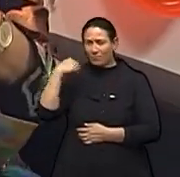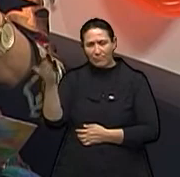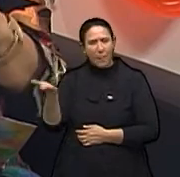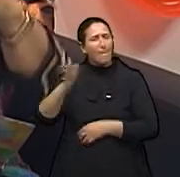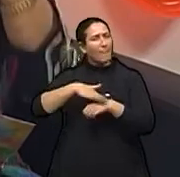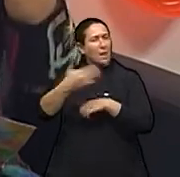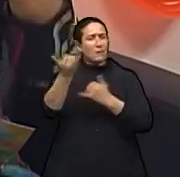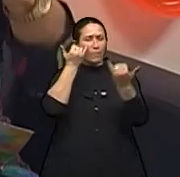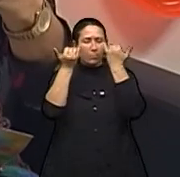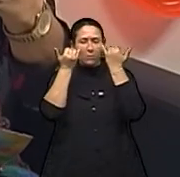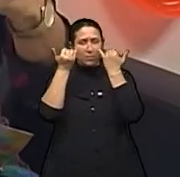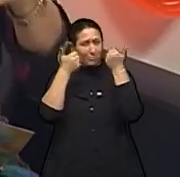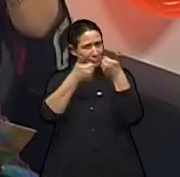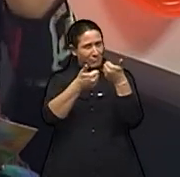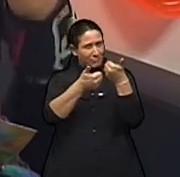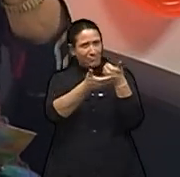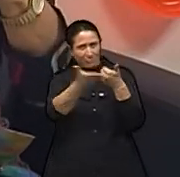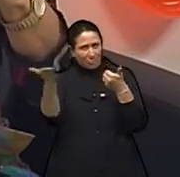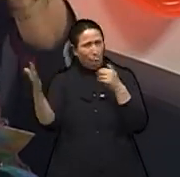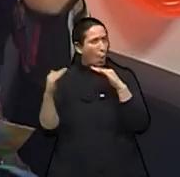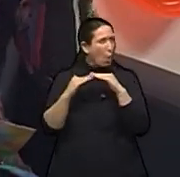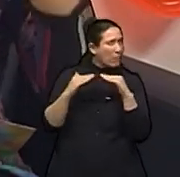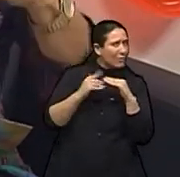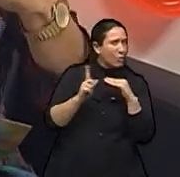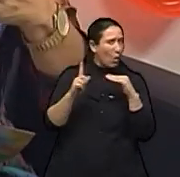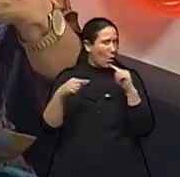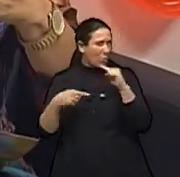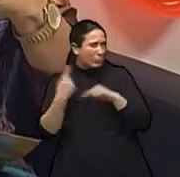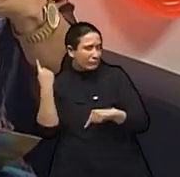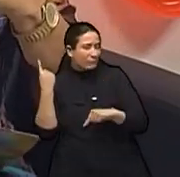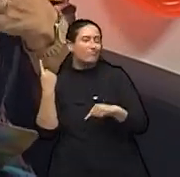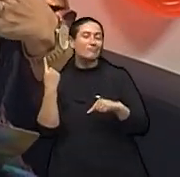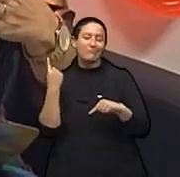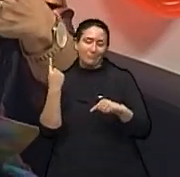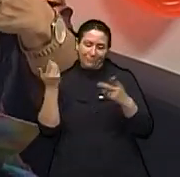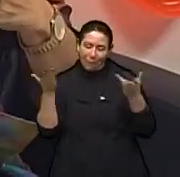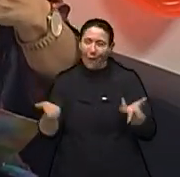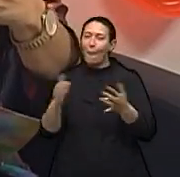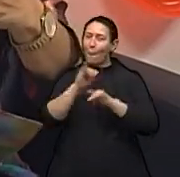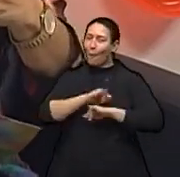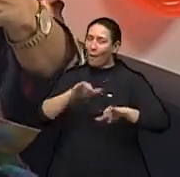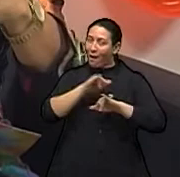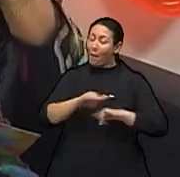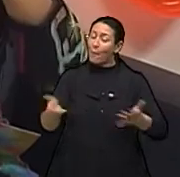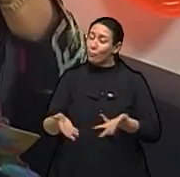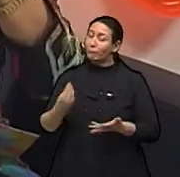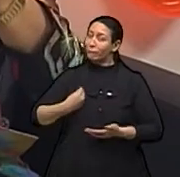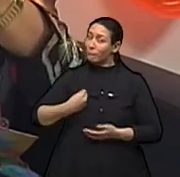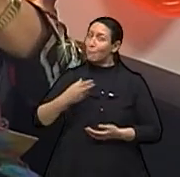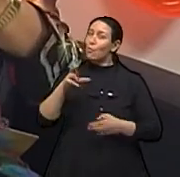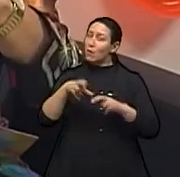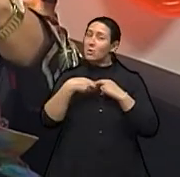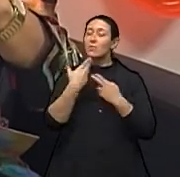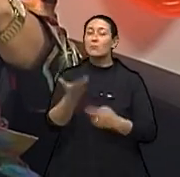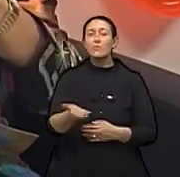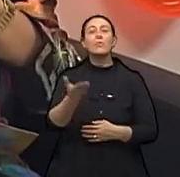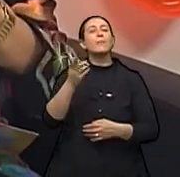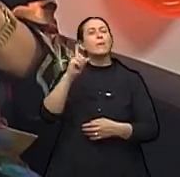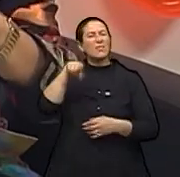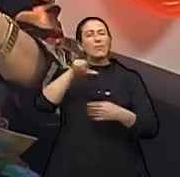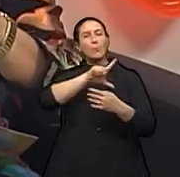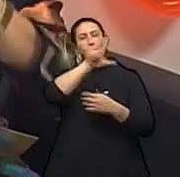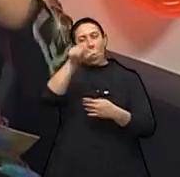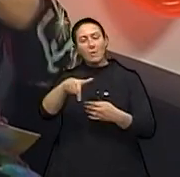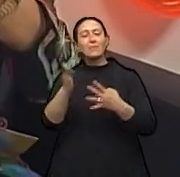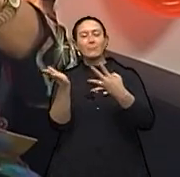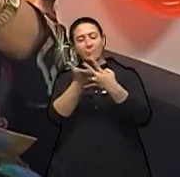mais informações. Estão concordando, estão discordando? É para isso que o nosso programa existe, né? Depois, vamos falar no segundo bloco sobre